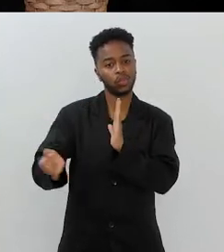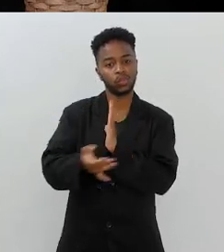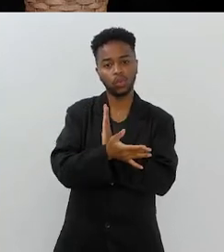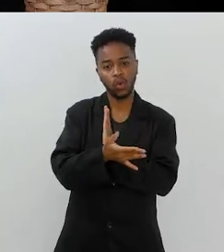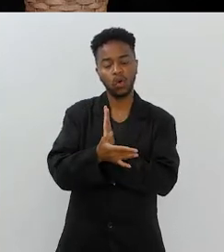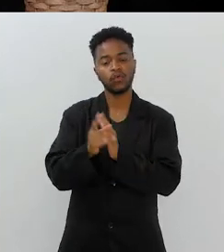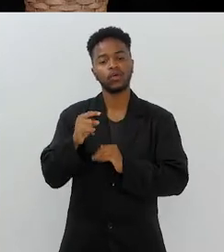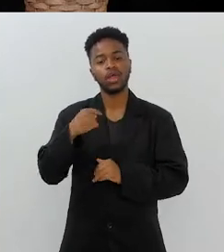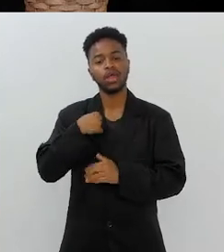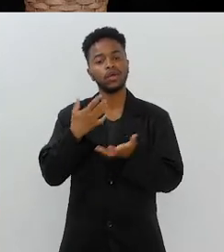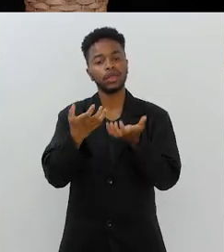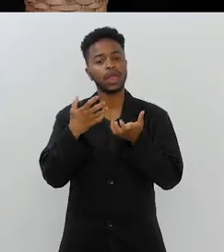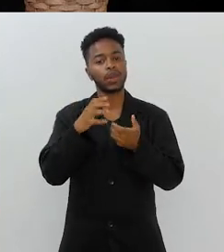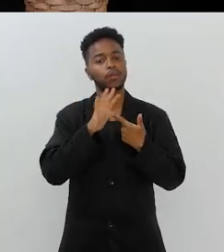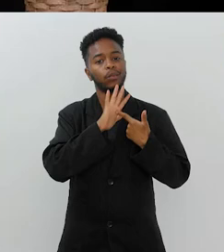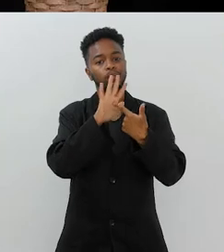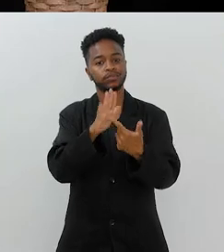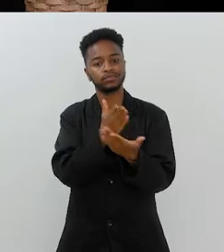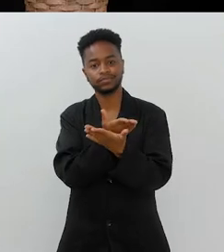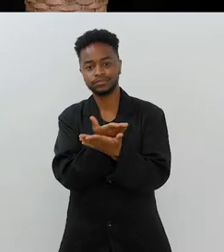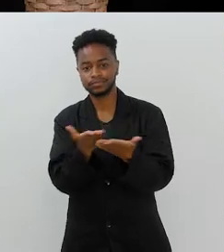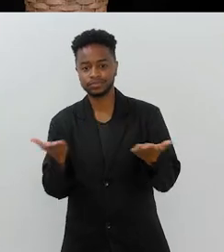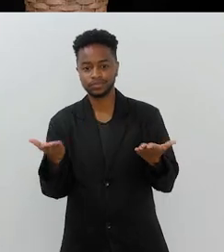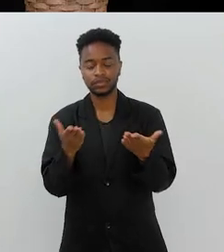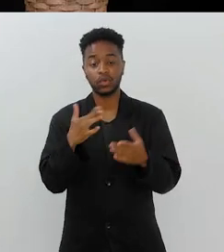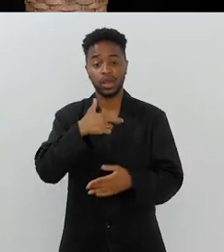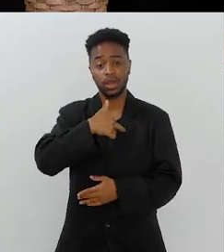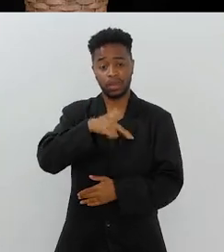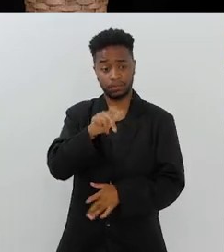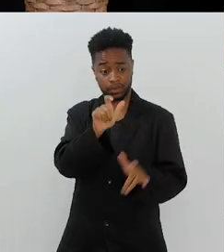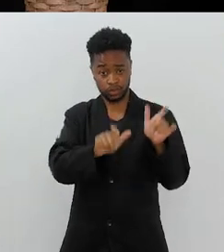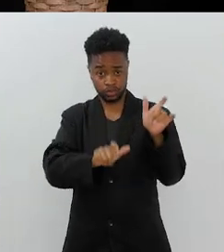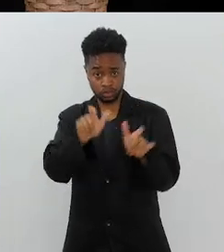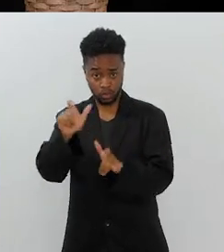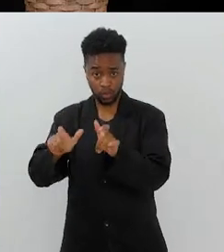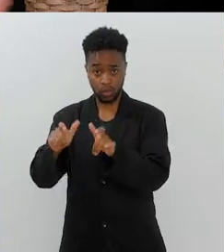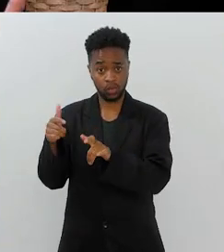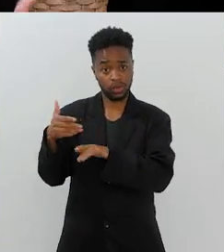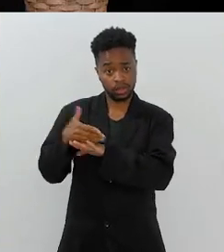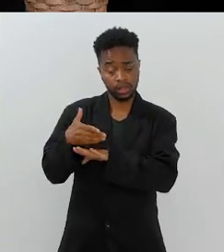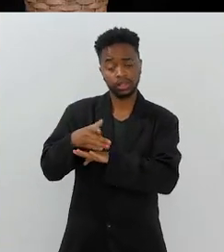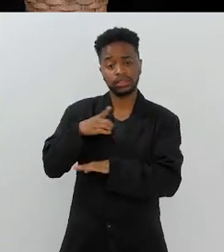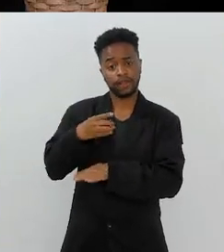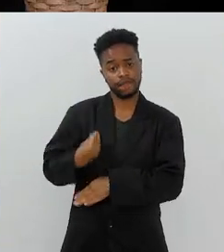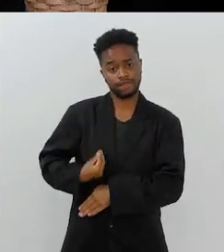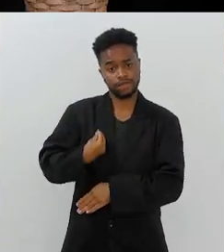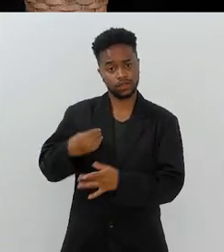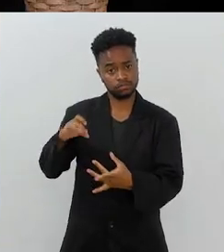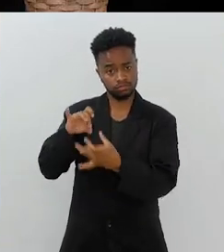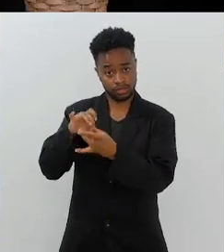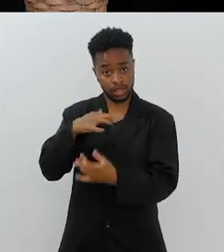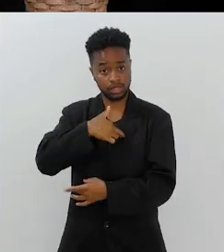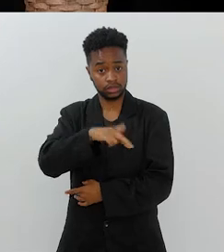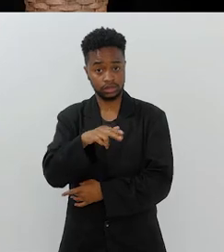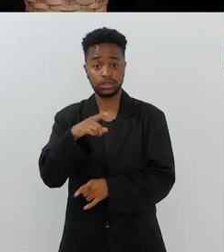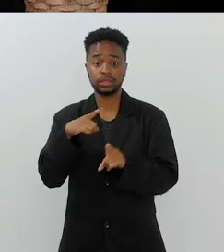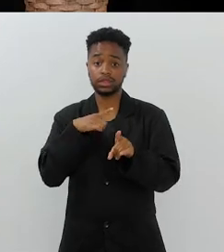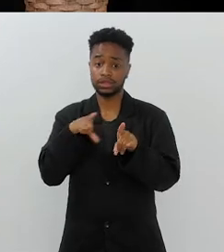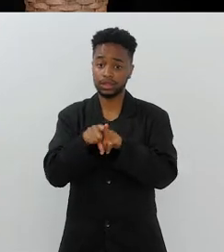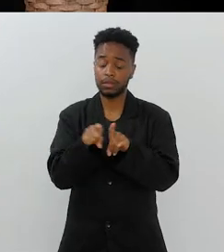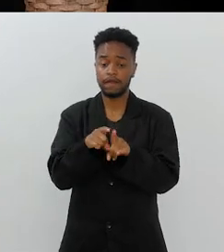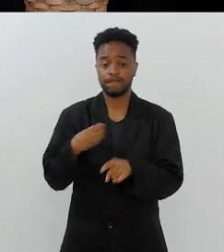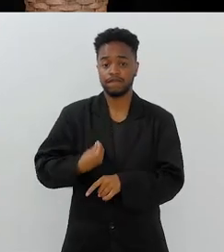momento onde eu quero levar para vocês que o religioso, além da vida religiosa,